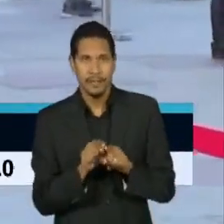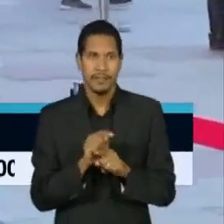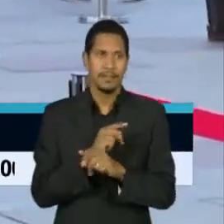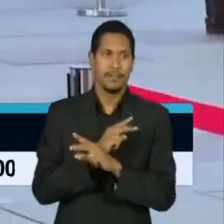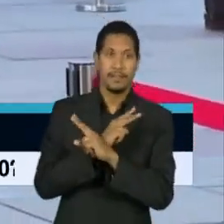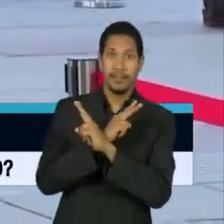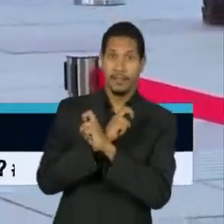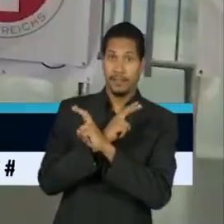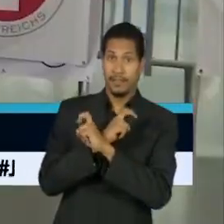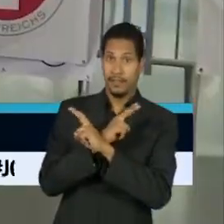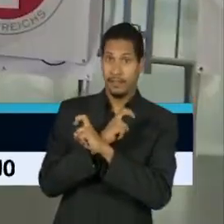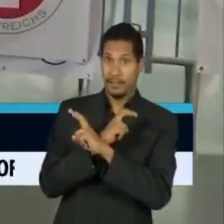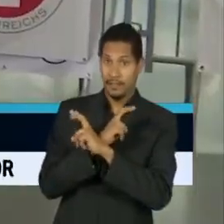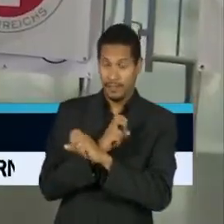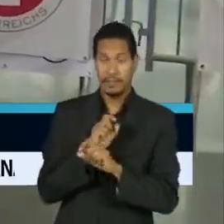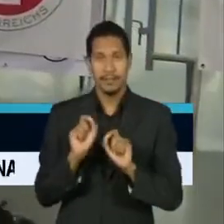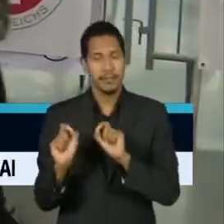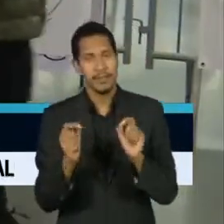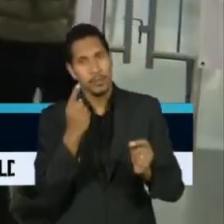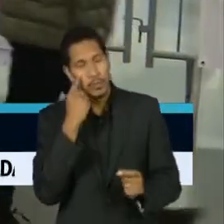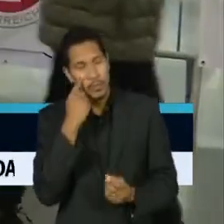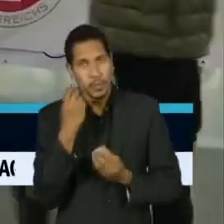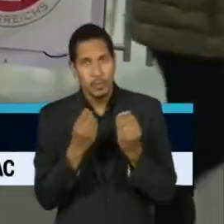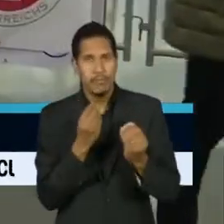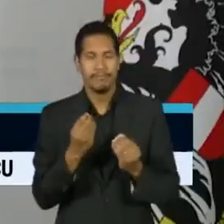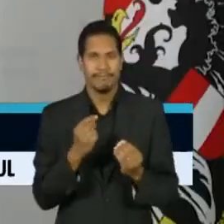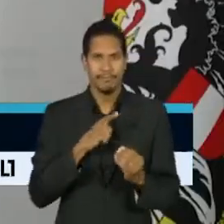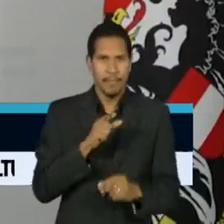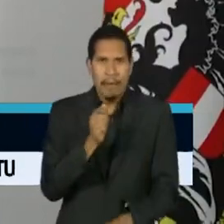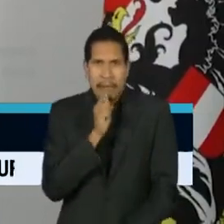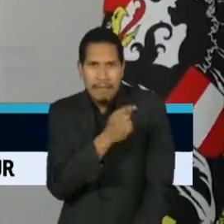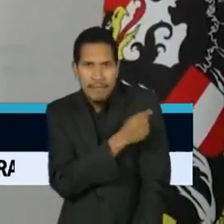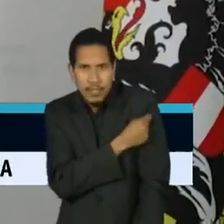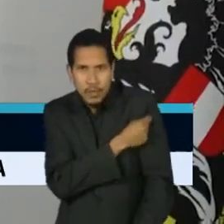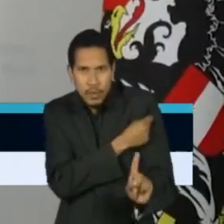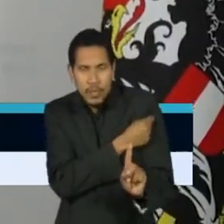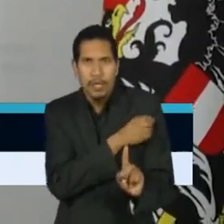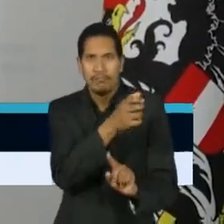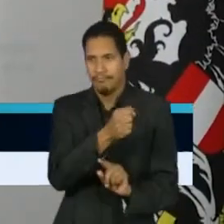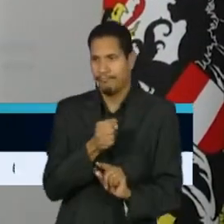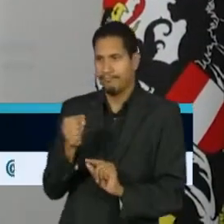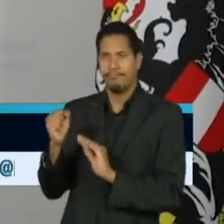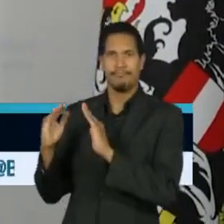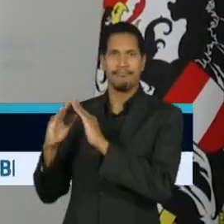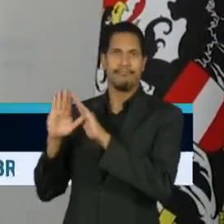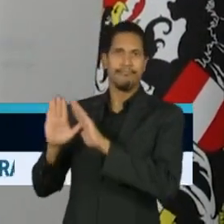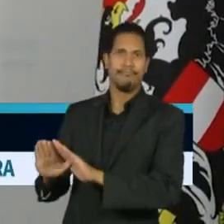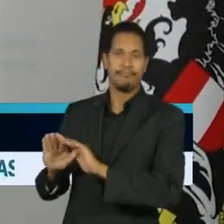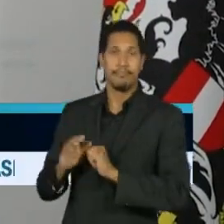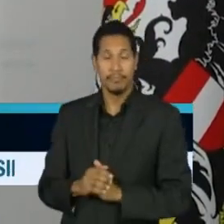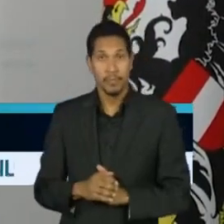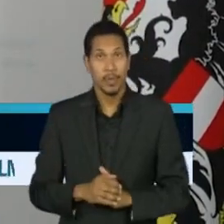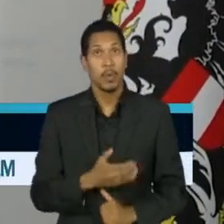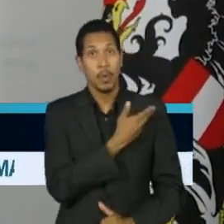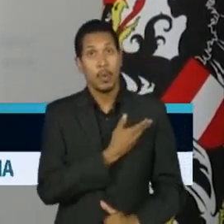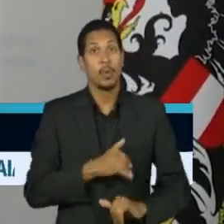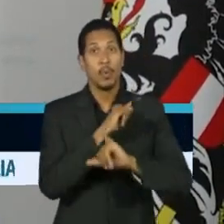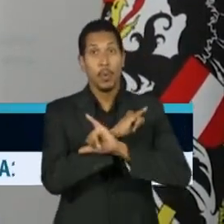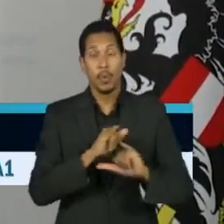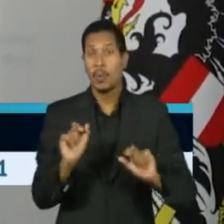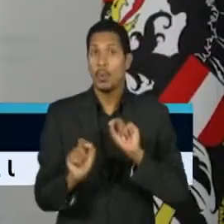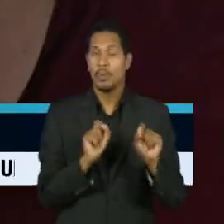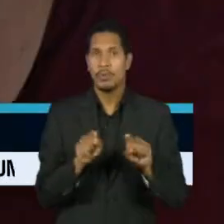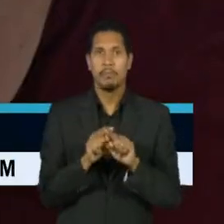estuda colocar pessoas não vacinadas em confinamento. O governo deve anunciar a ordem restritiva de circulação nos